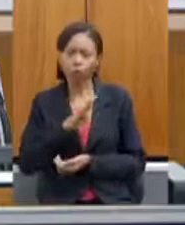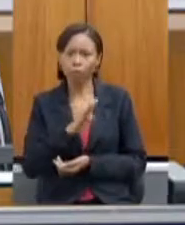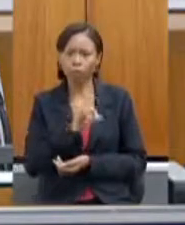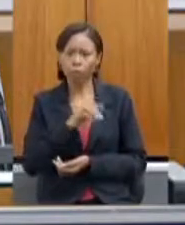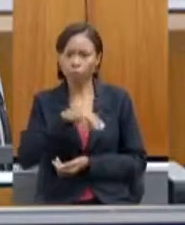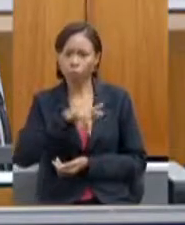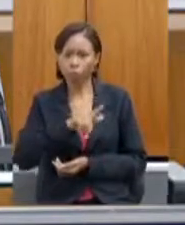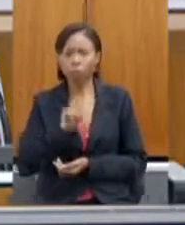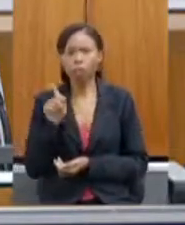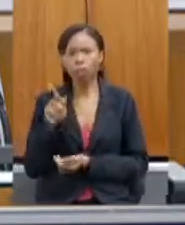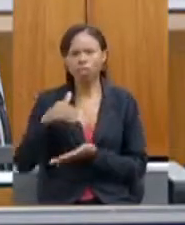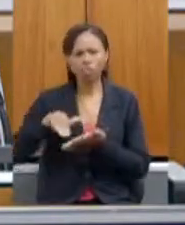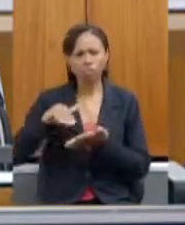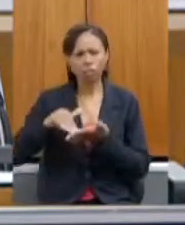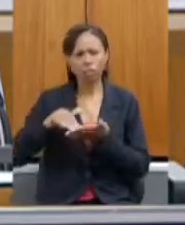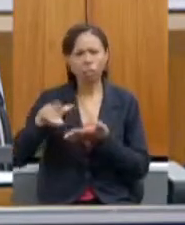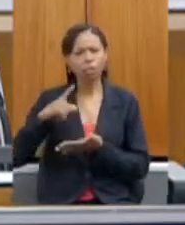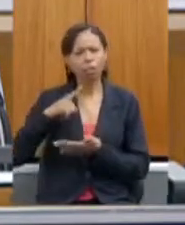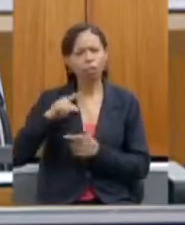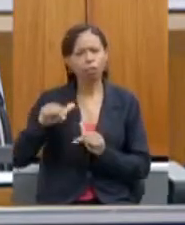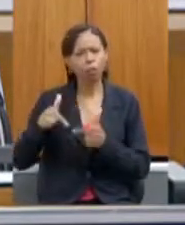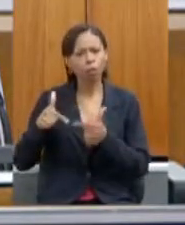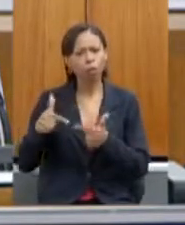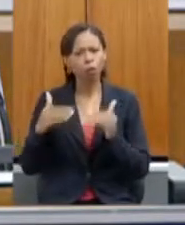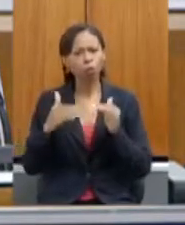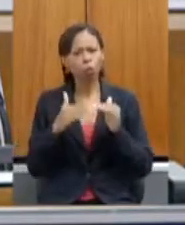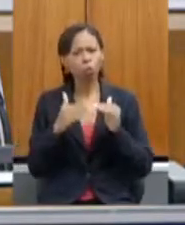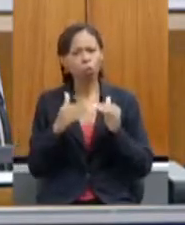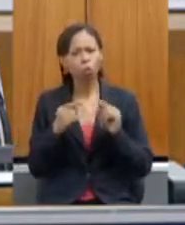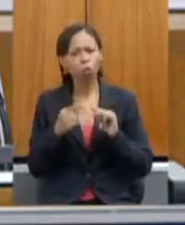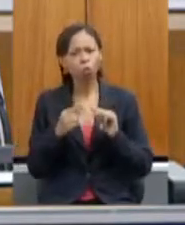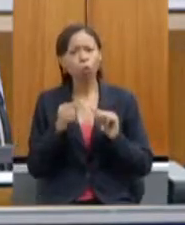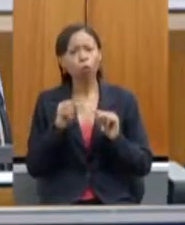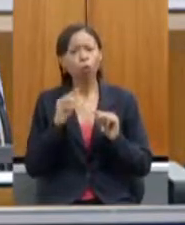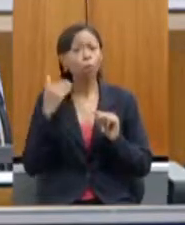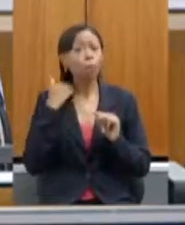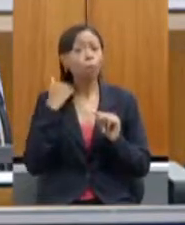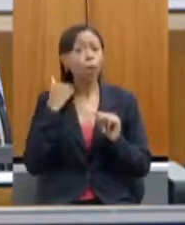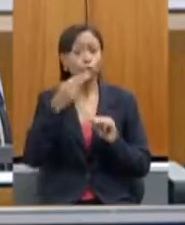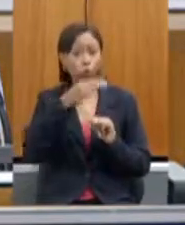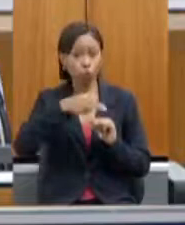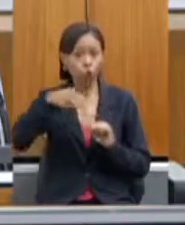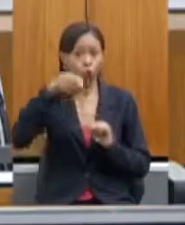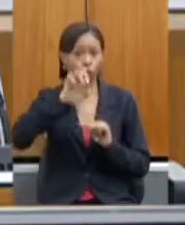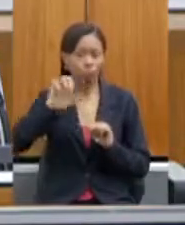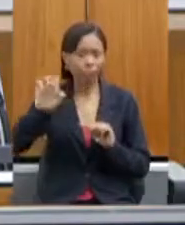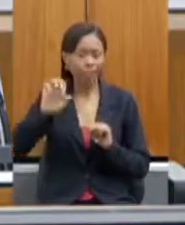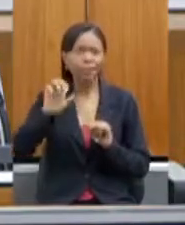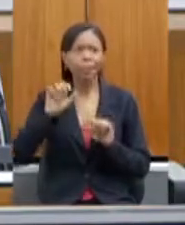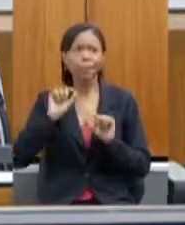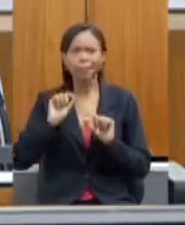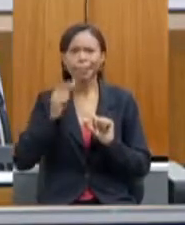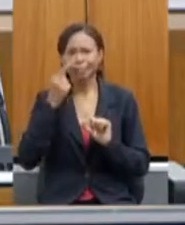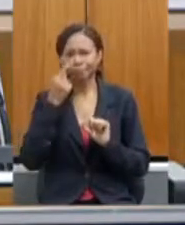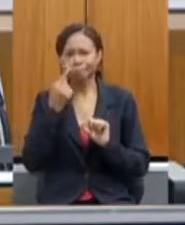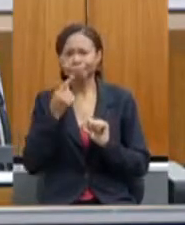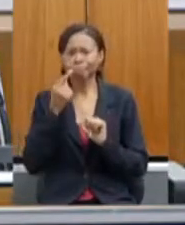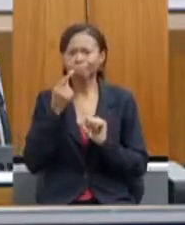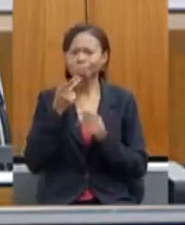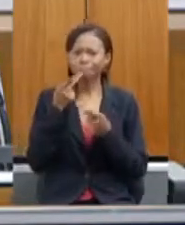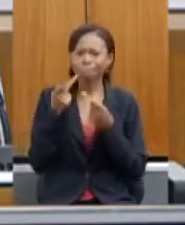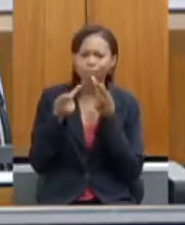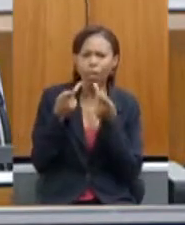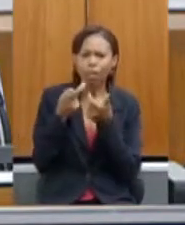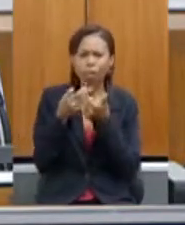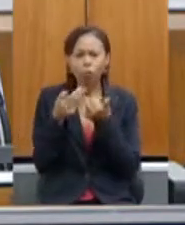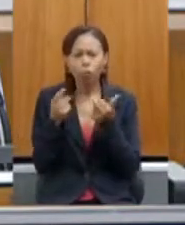ação assim muito próxima com o Banco do Nordeste e sempre a gente ouve os relatos das dificuldades de